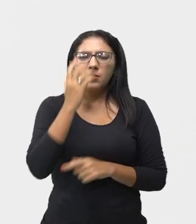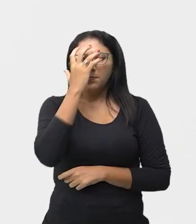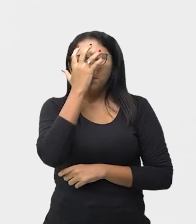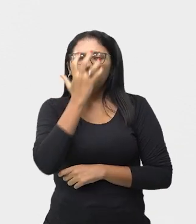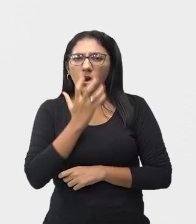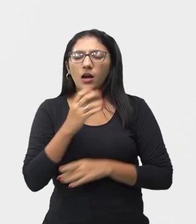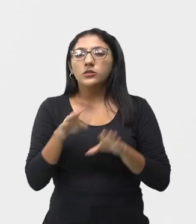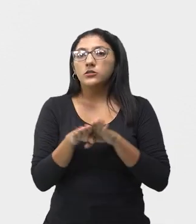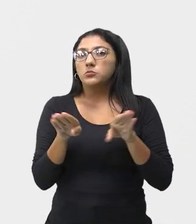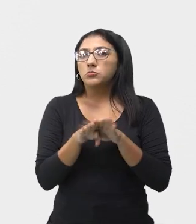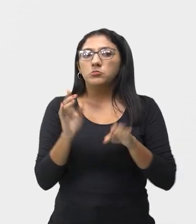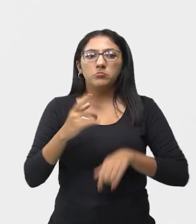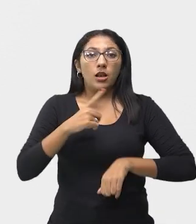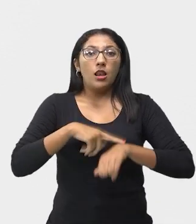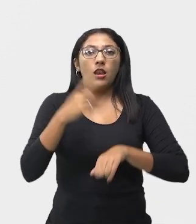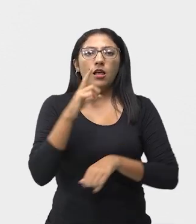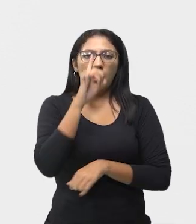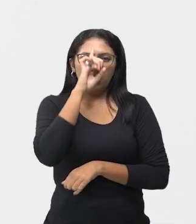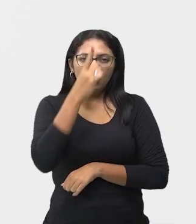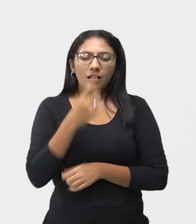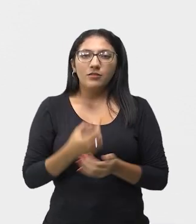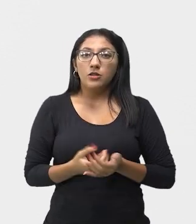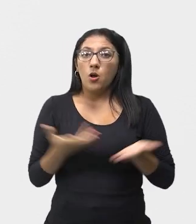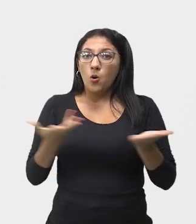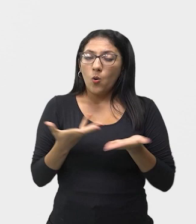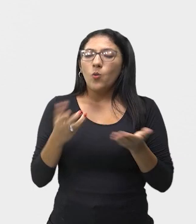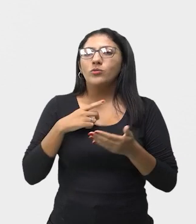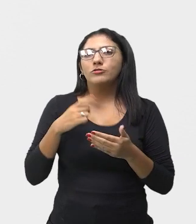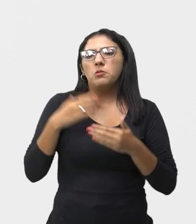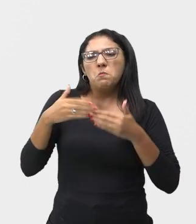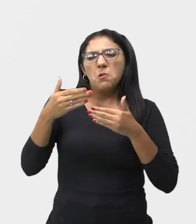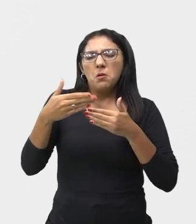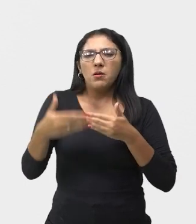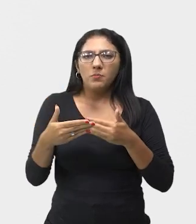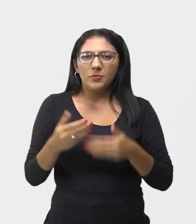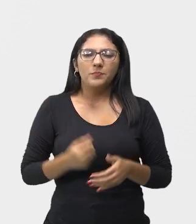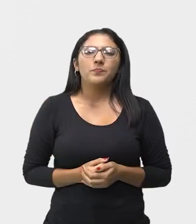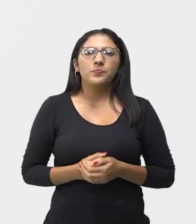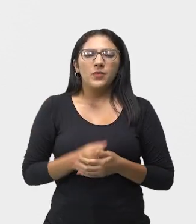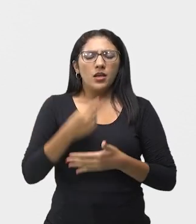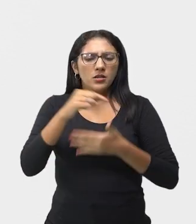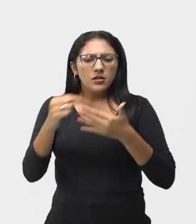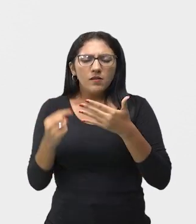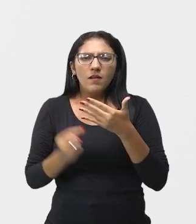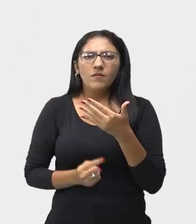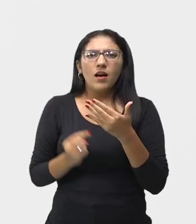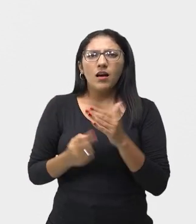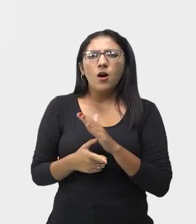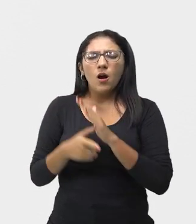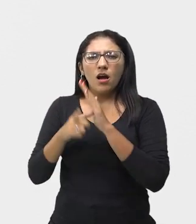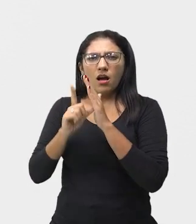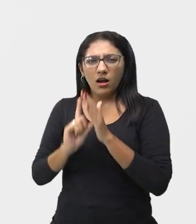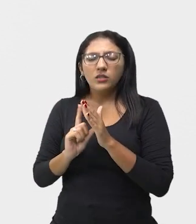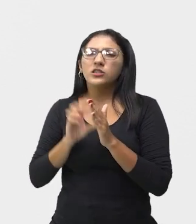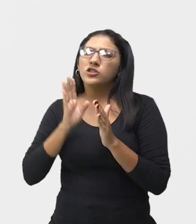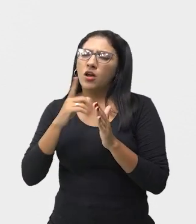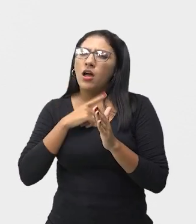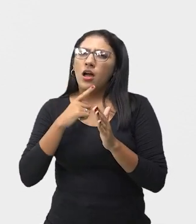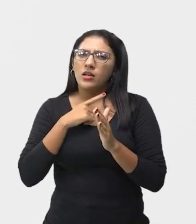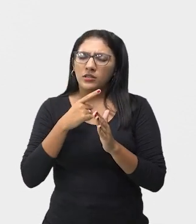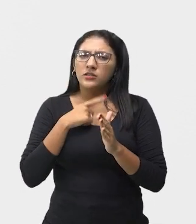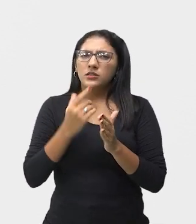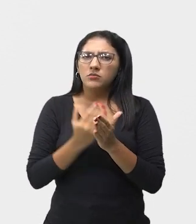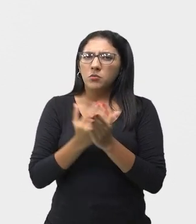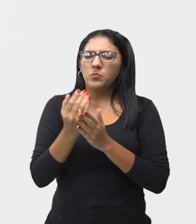teatro do improviso, que a gente vai falar mais um pouco. Esses outros gêneros teatrais, a gente já falou um